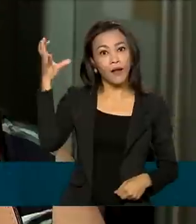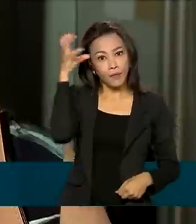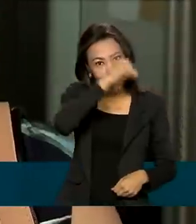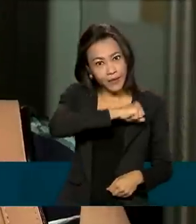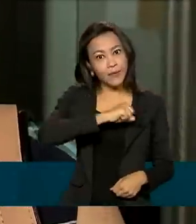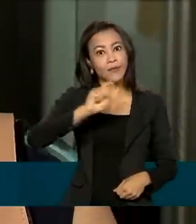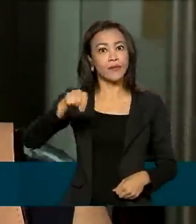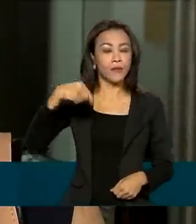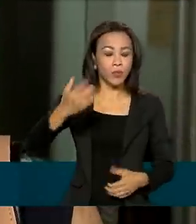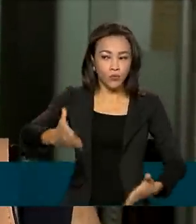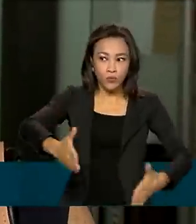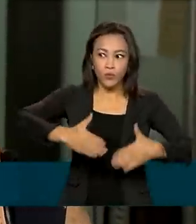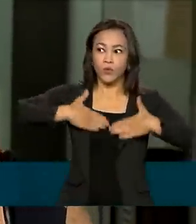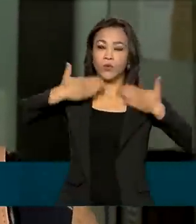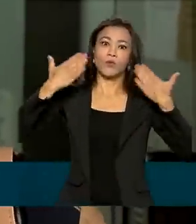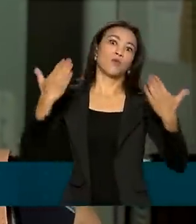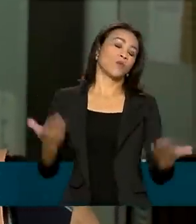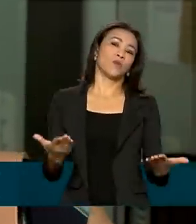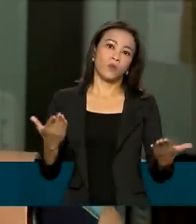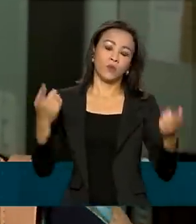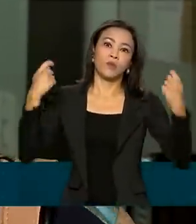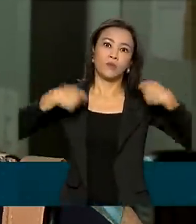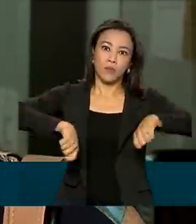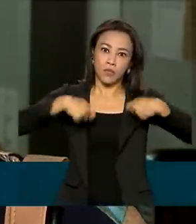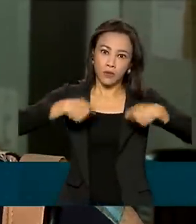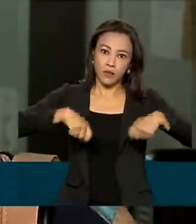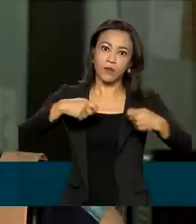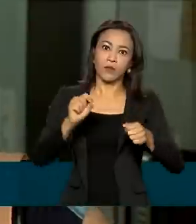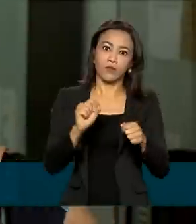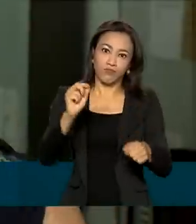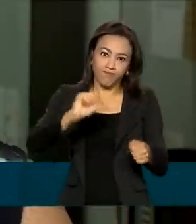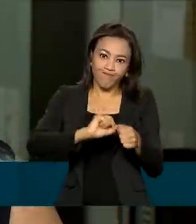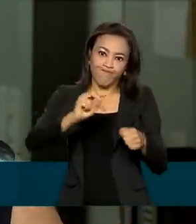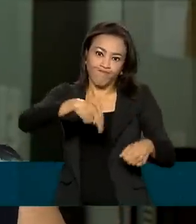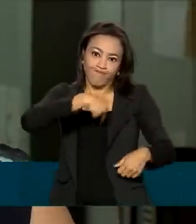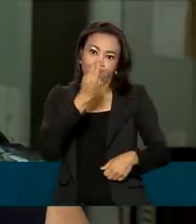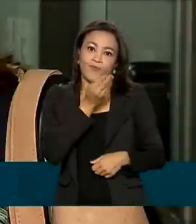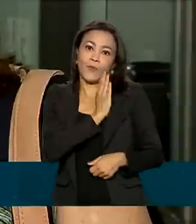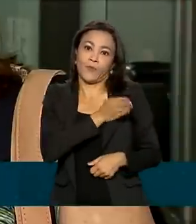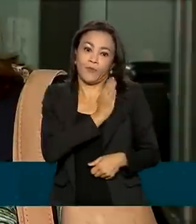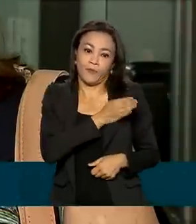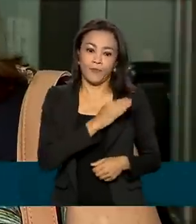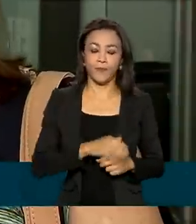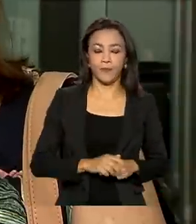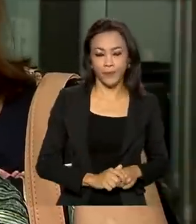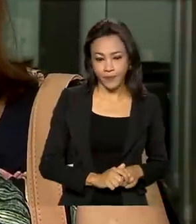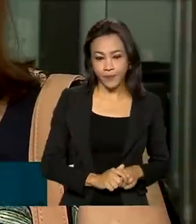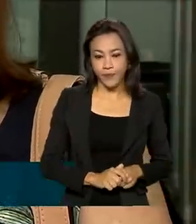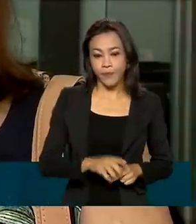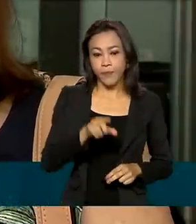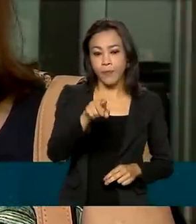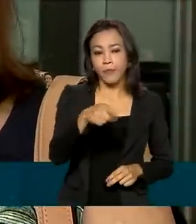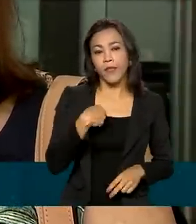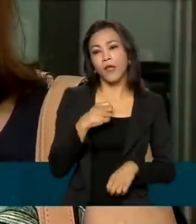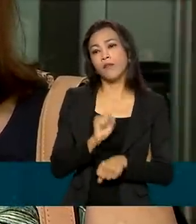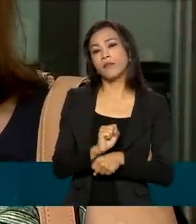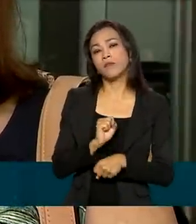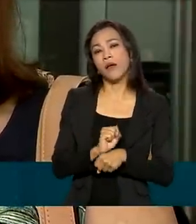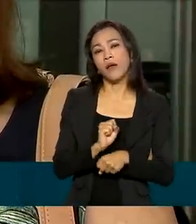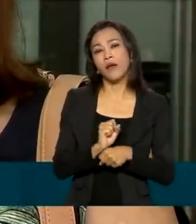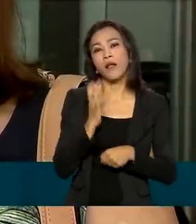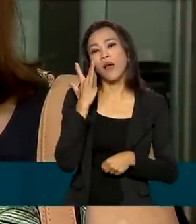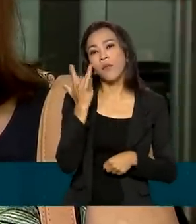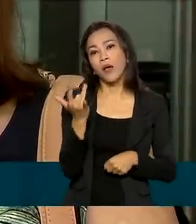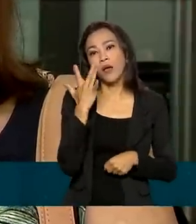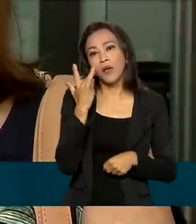lição depois de um susto. Teve que passar por uma cirurgia cardíaca. Não espere o amanhã.